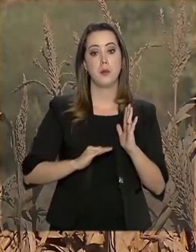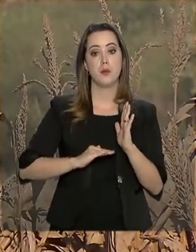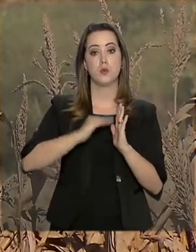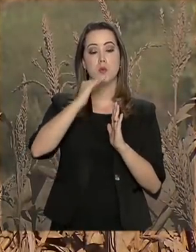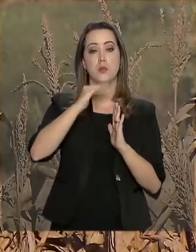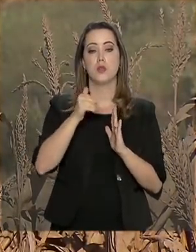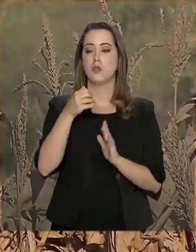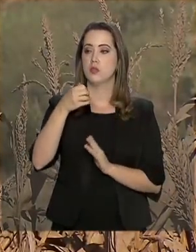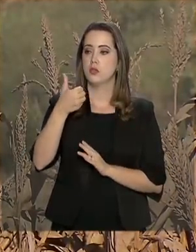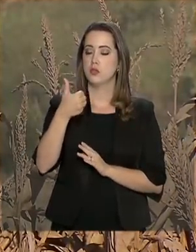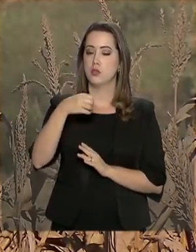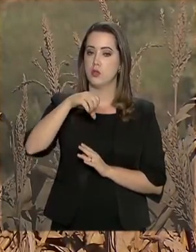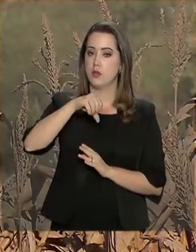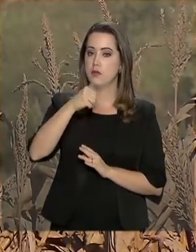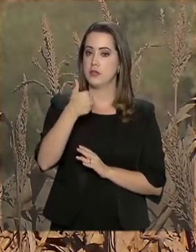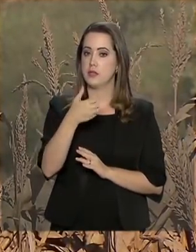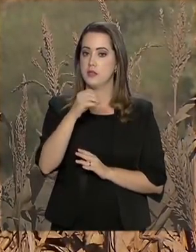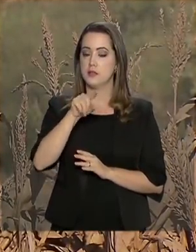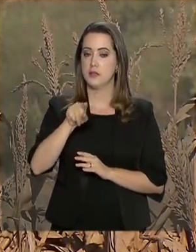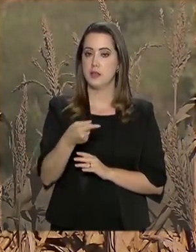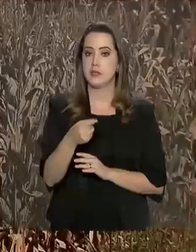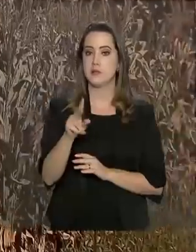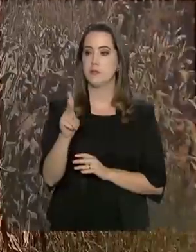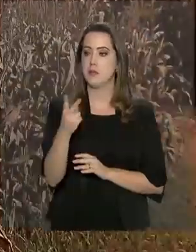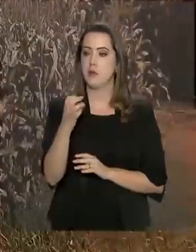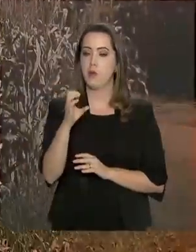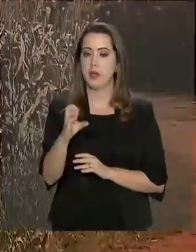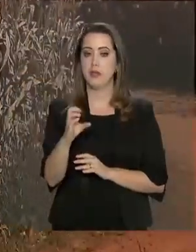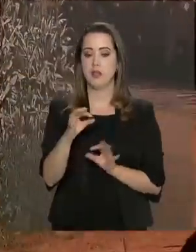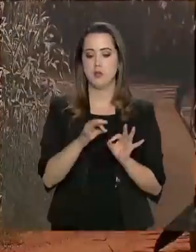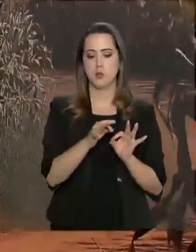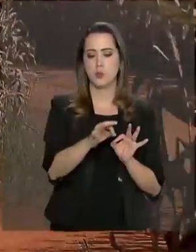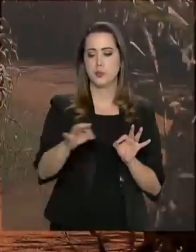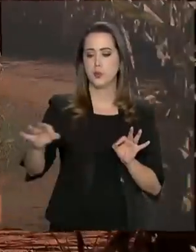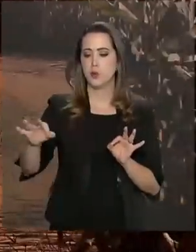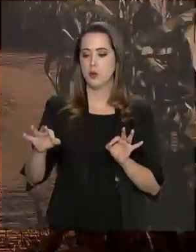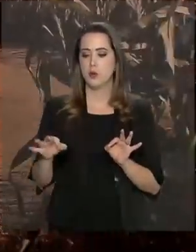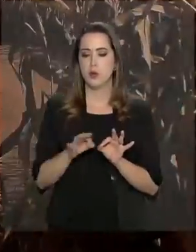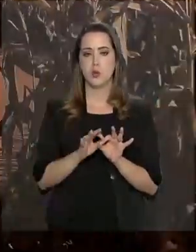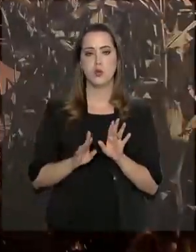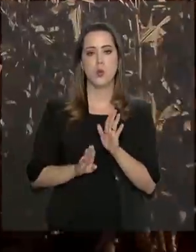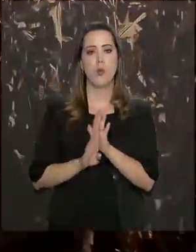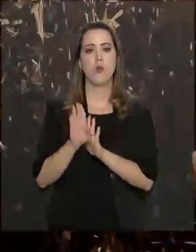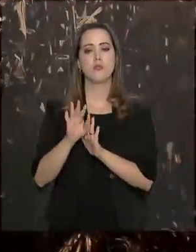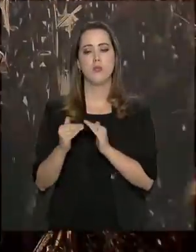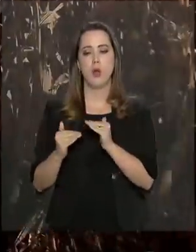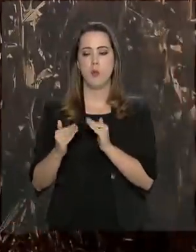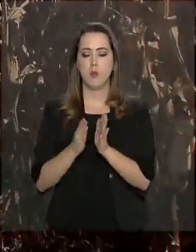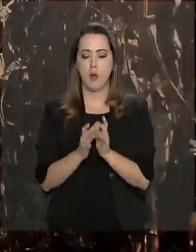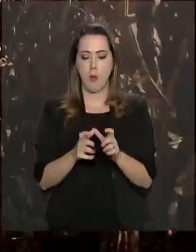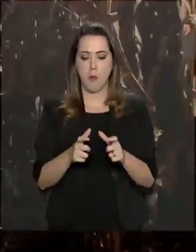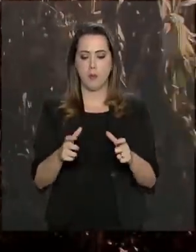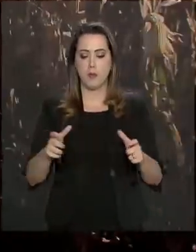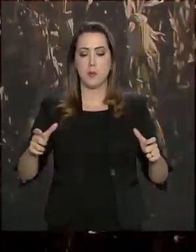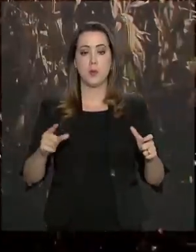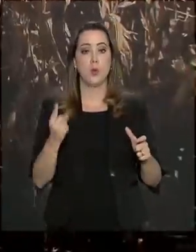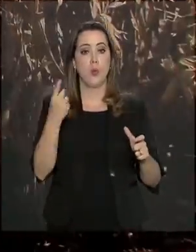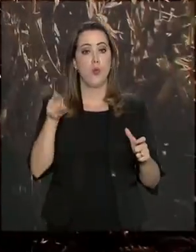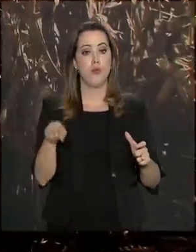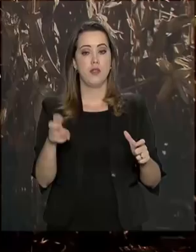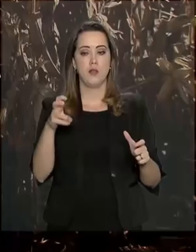910 mil hectares na área plantada. Um aumento de 1,5% em relação à safra